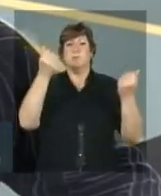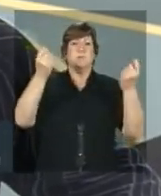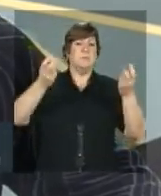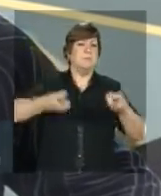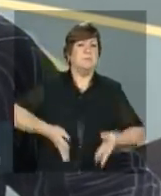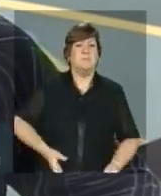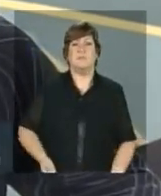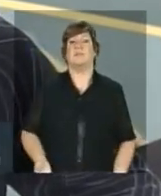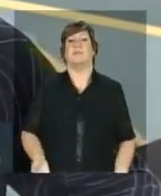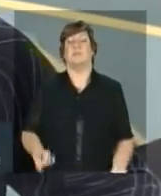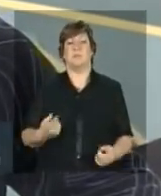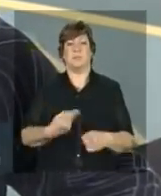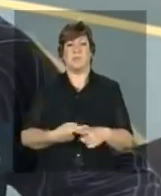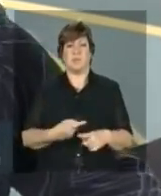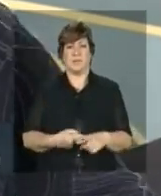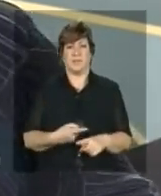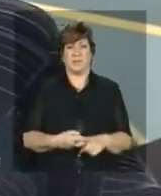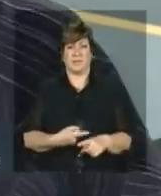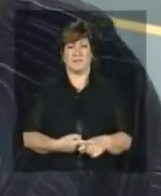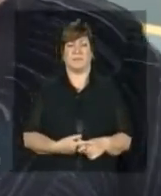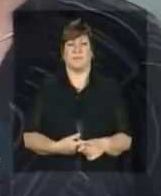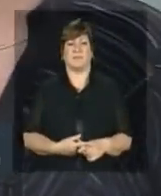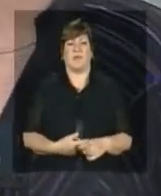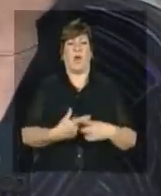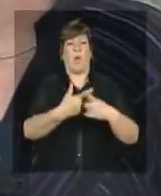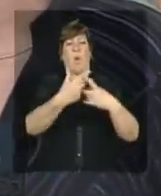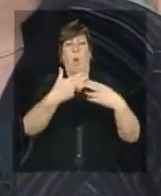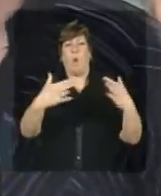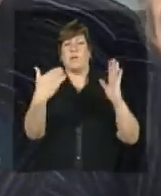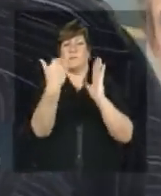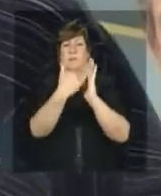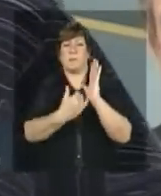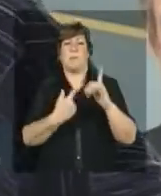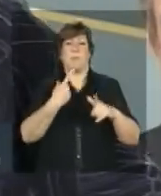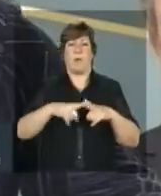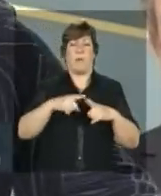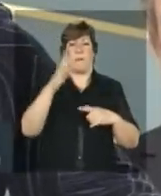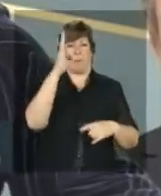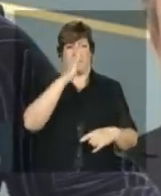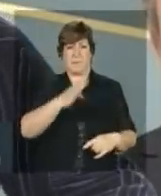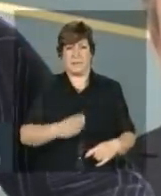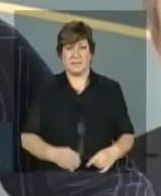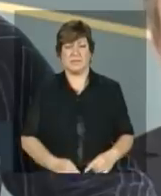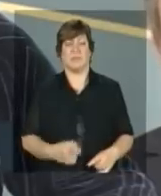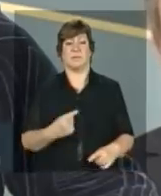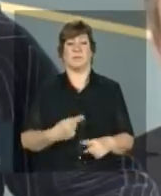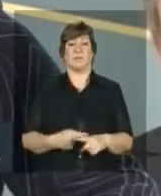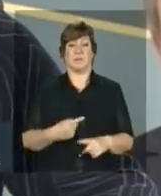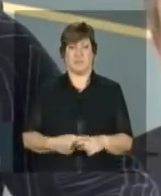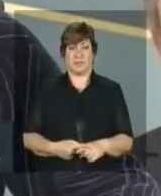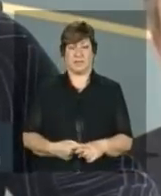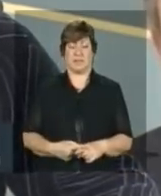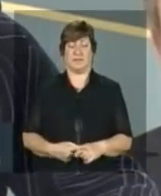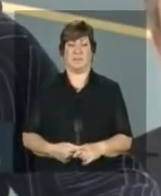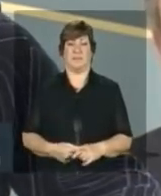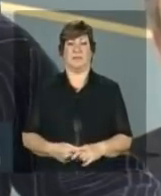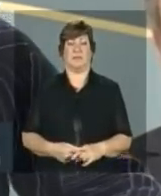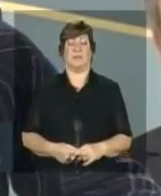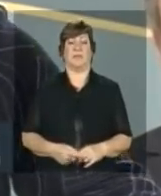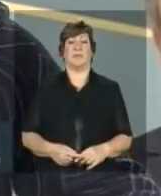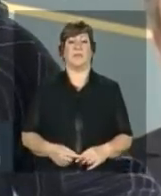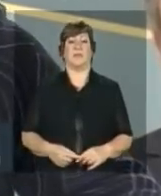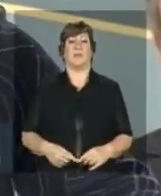ausentes da pauta brasileira, que era o fato de que não se